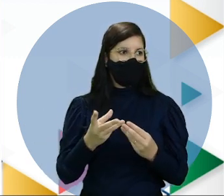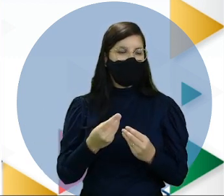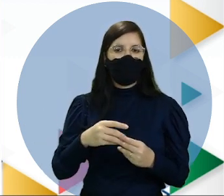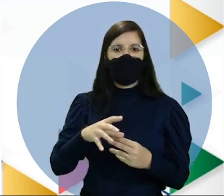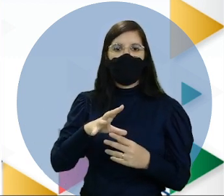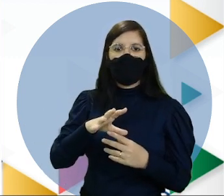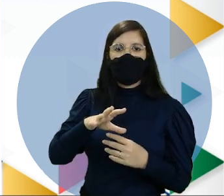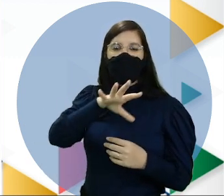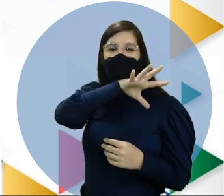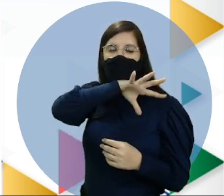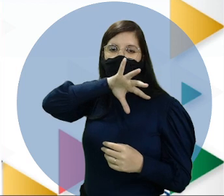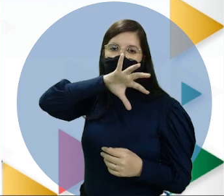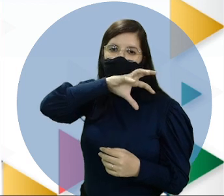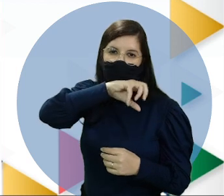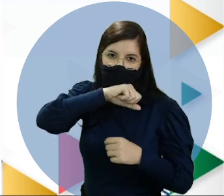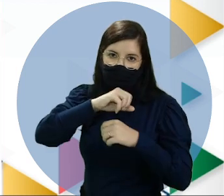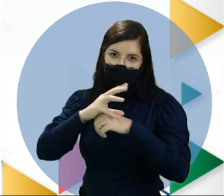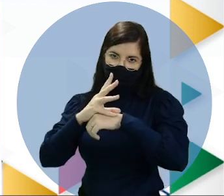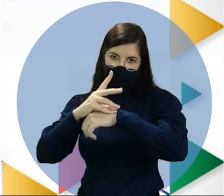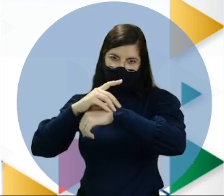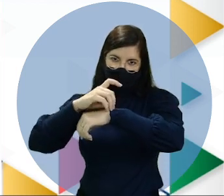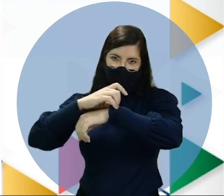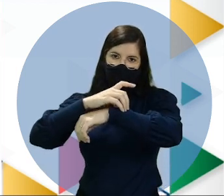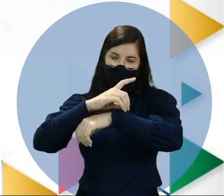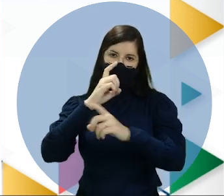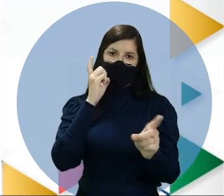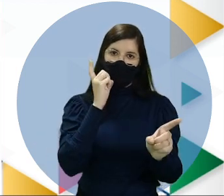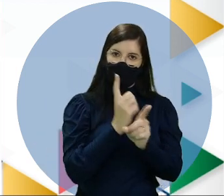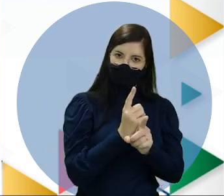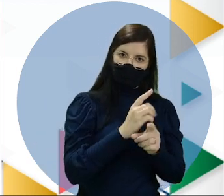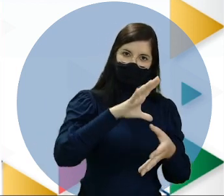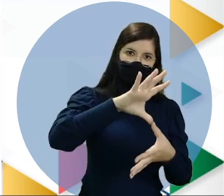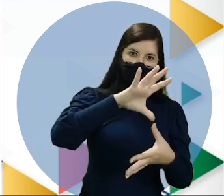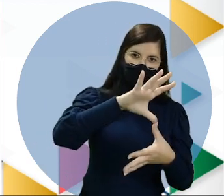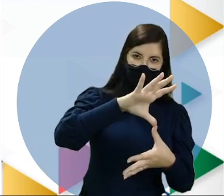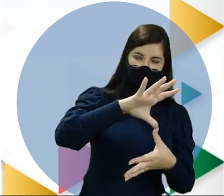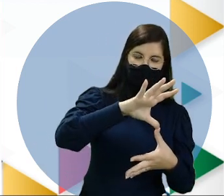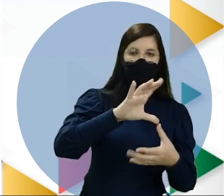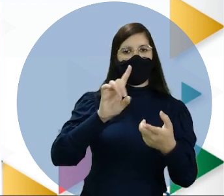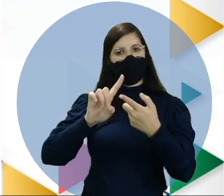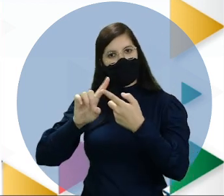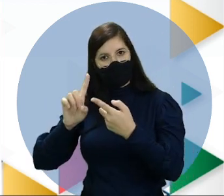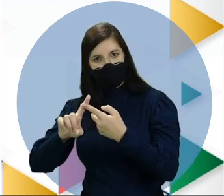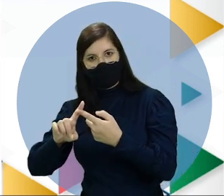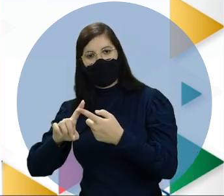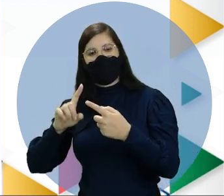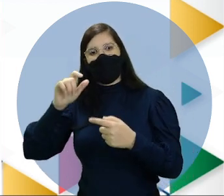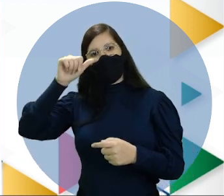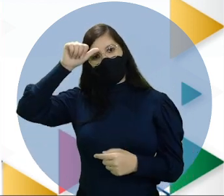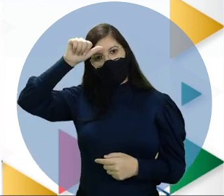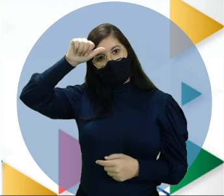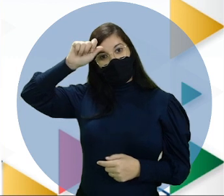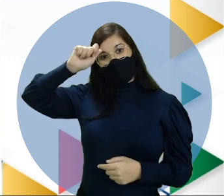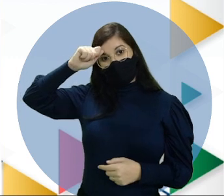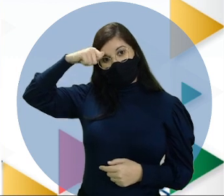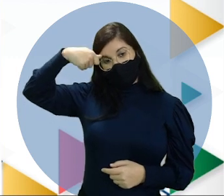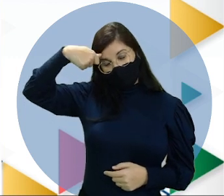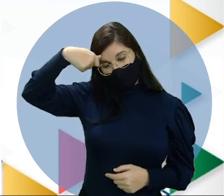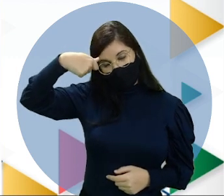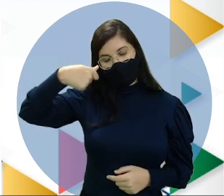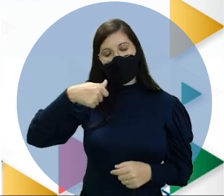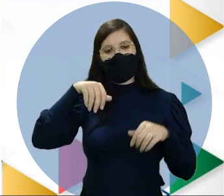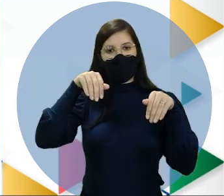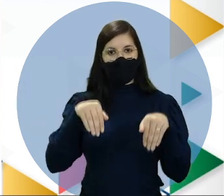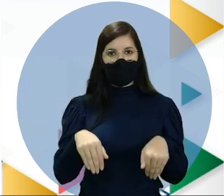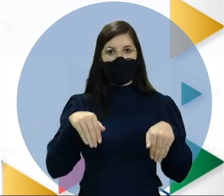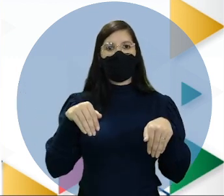mesossauros, que foram encontrados, tanto na América do Sul, quanto na África, na Antártica, e